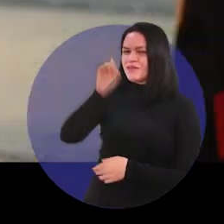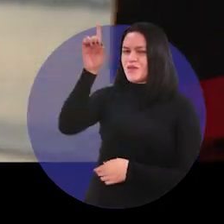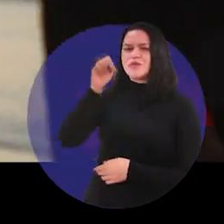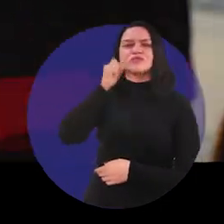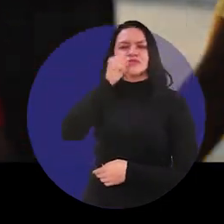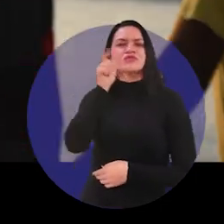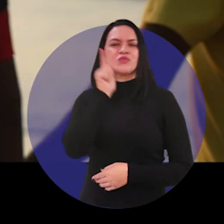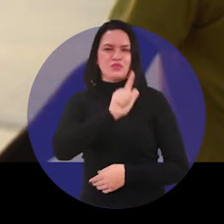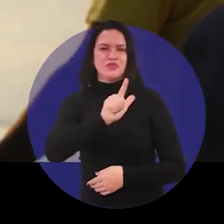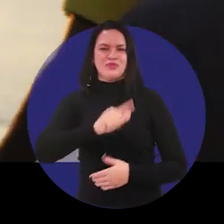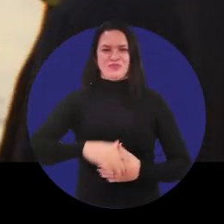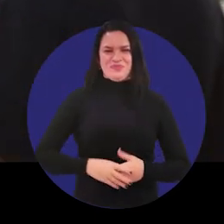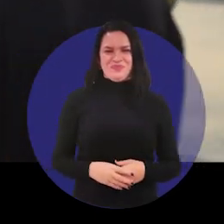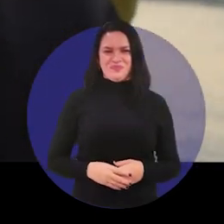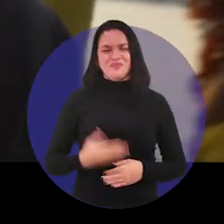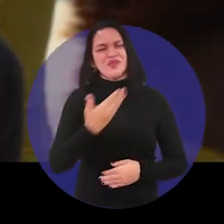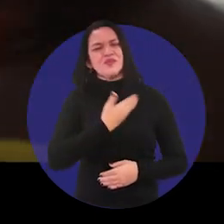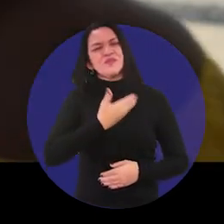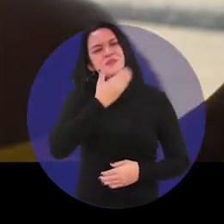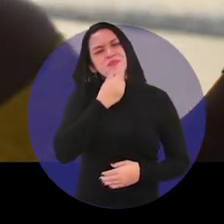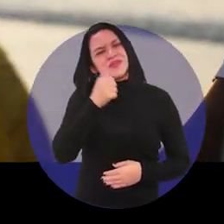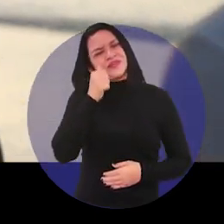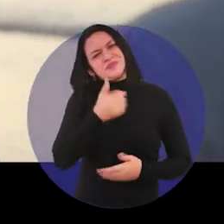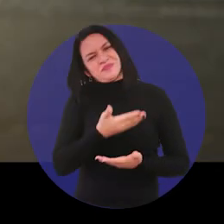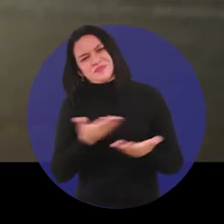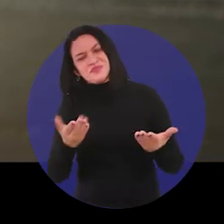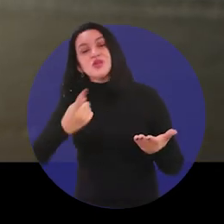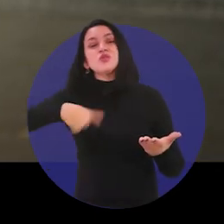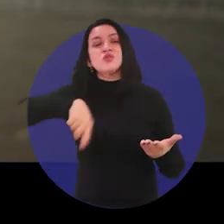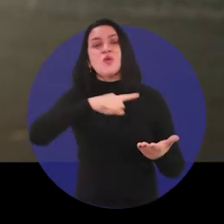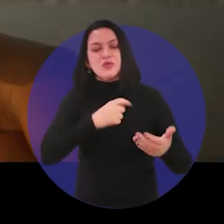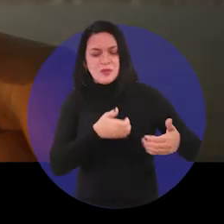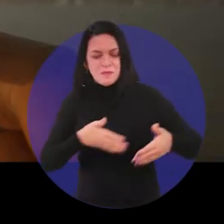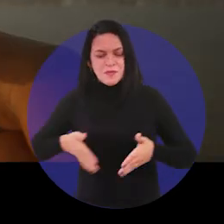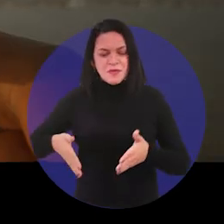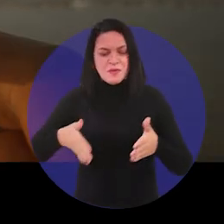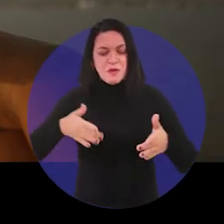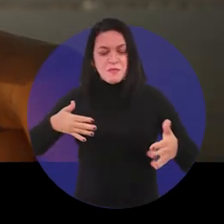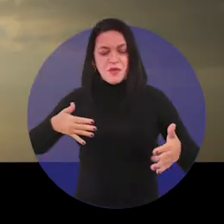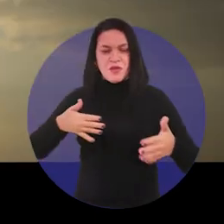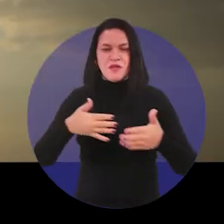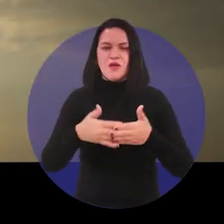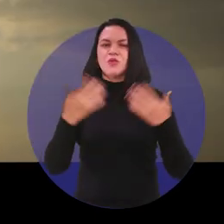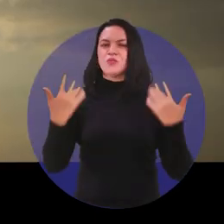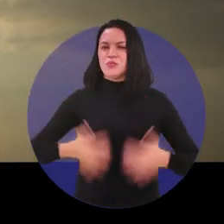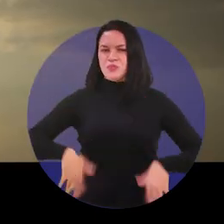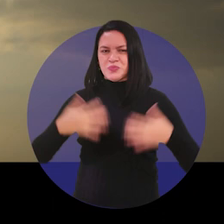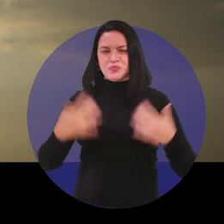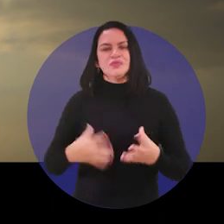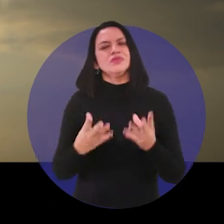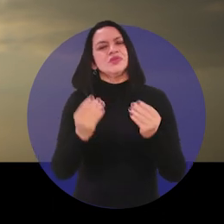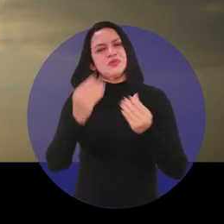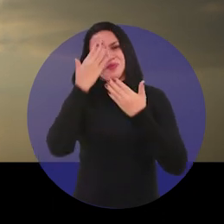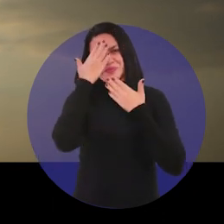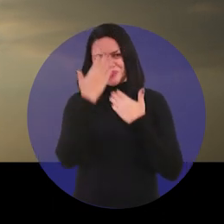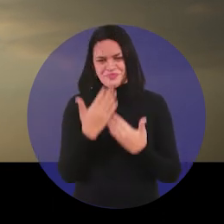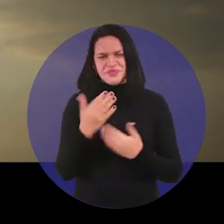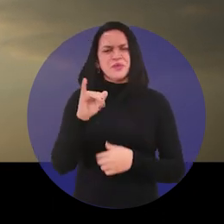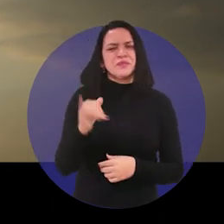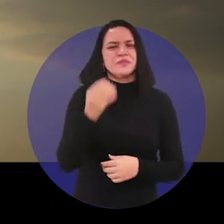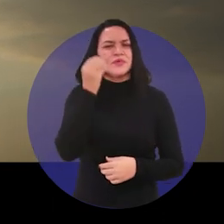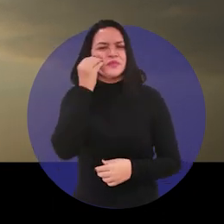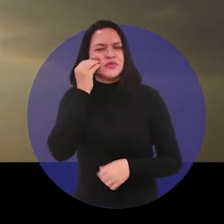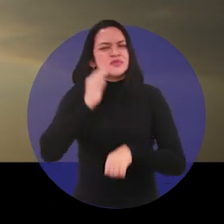senador. Minhas amigas, meus amigos, a nossa caminhada até aqui foi imensa. E eu sou muito grato pela